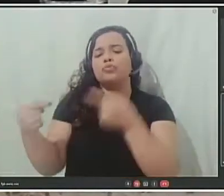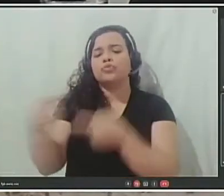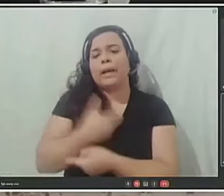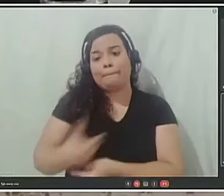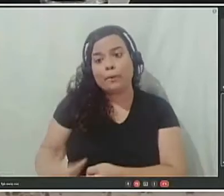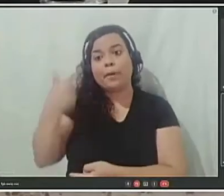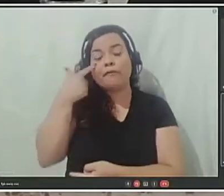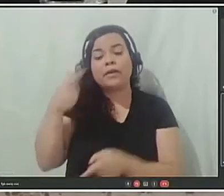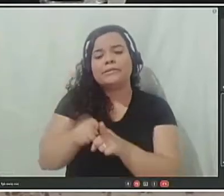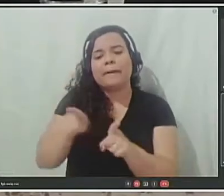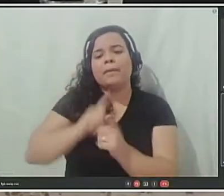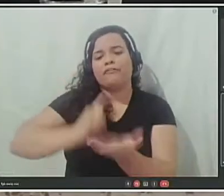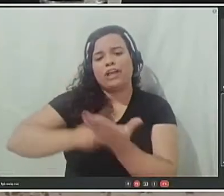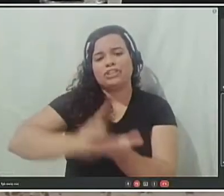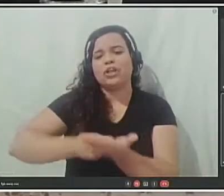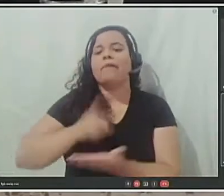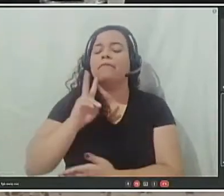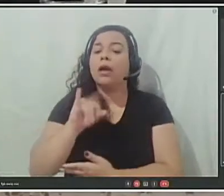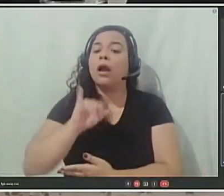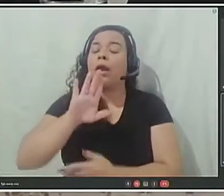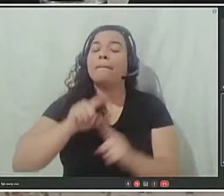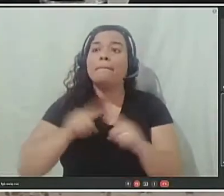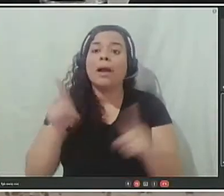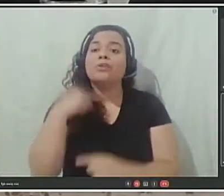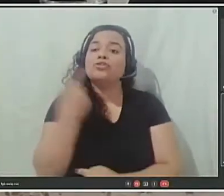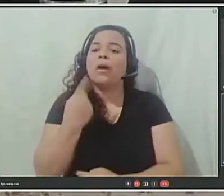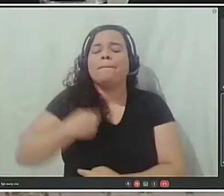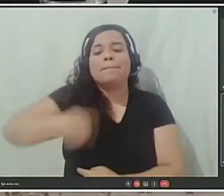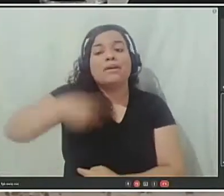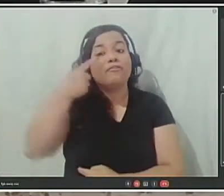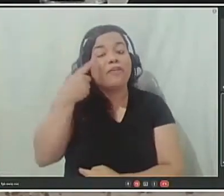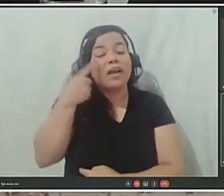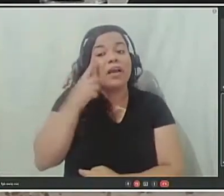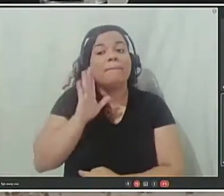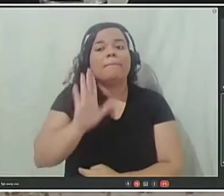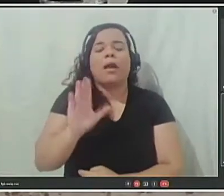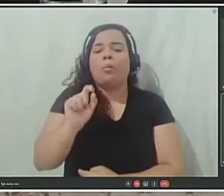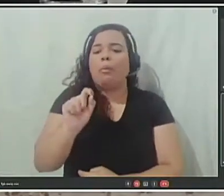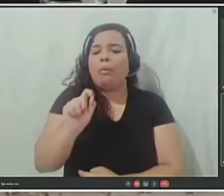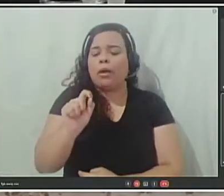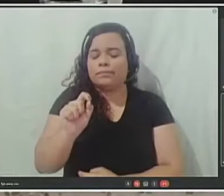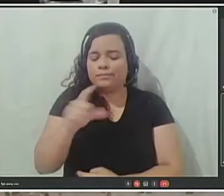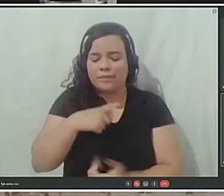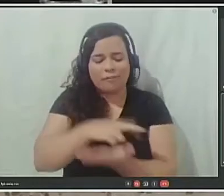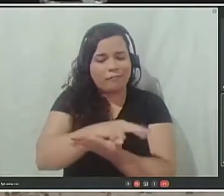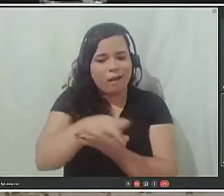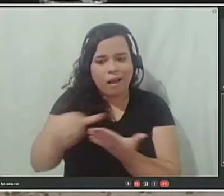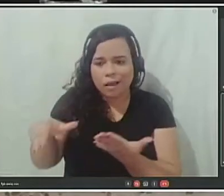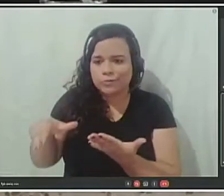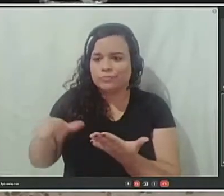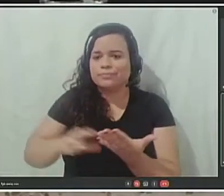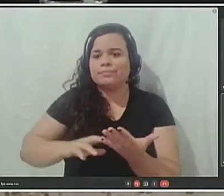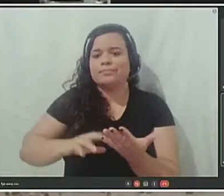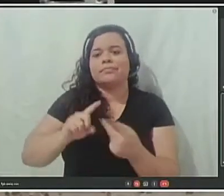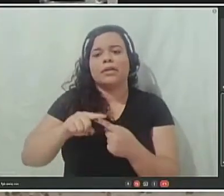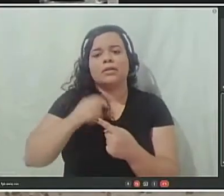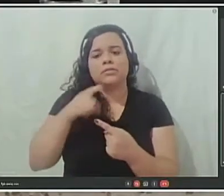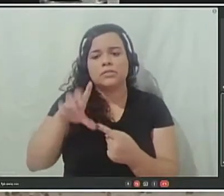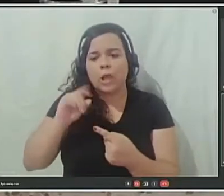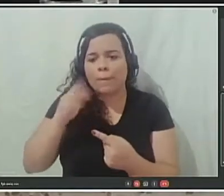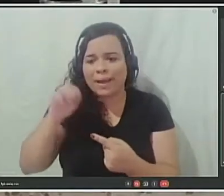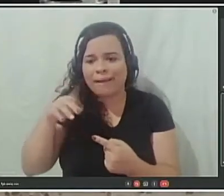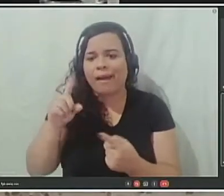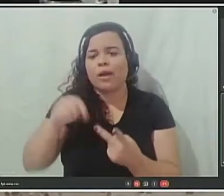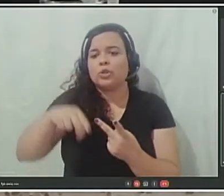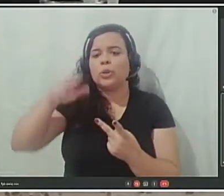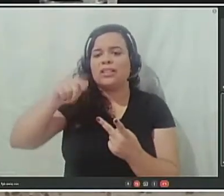Só que nós temos que estudar bem, de fato, porque é complexo. Os bairros aí é atingido. O Rocio, São Bernardo, o São Basílio, Navegantes,